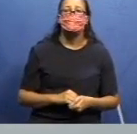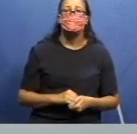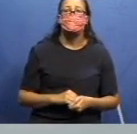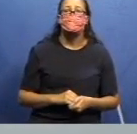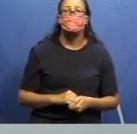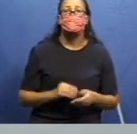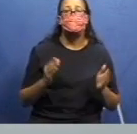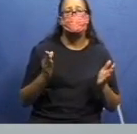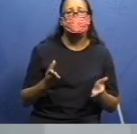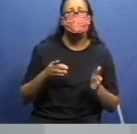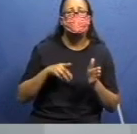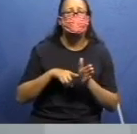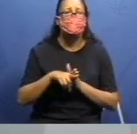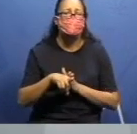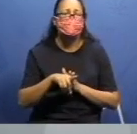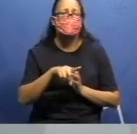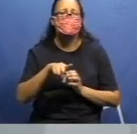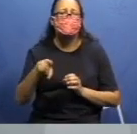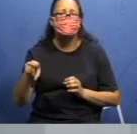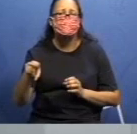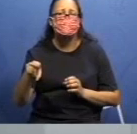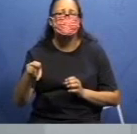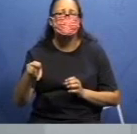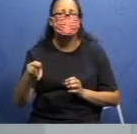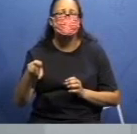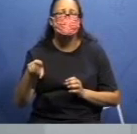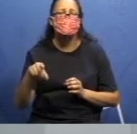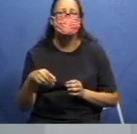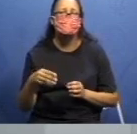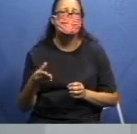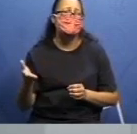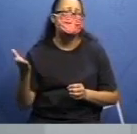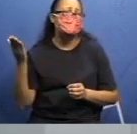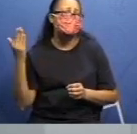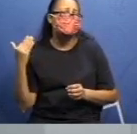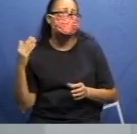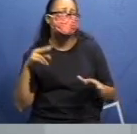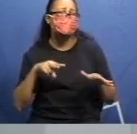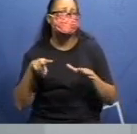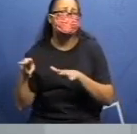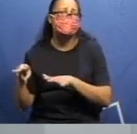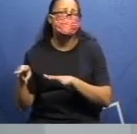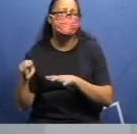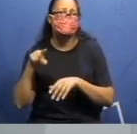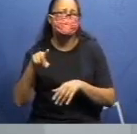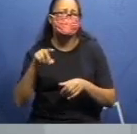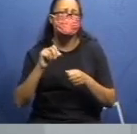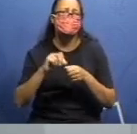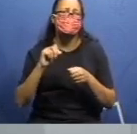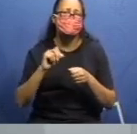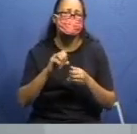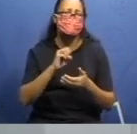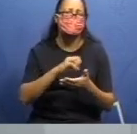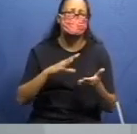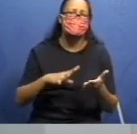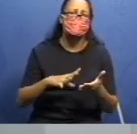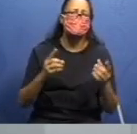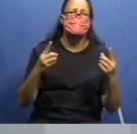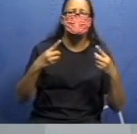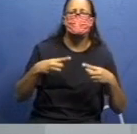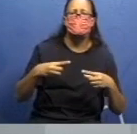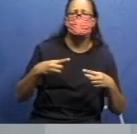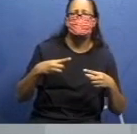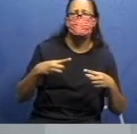Agora eu pergunto para vocês. Na outra semana, vocês fizeram as atividades? Vocês desafiaram alguém?